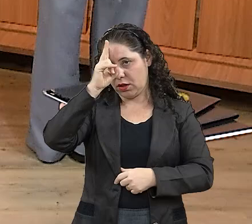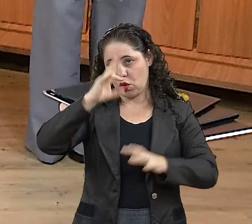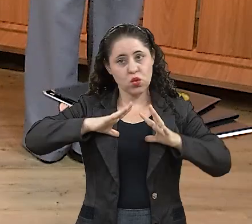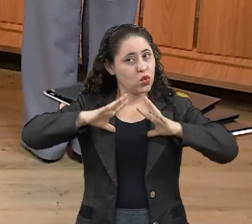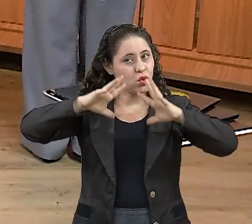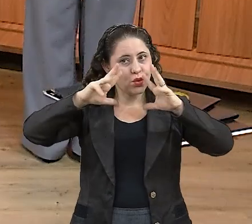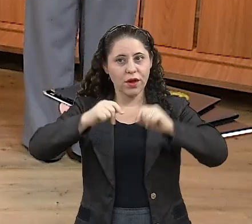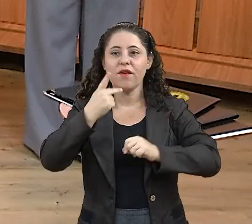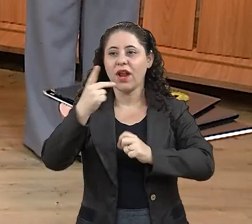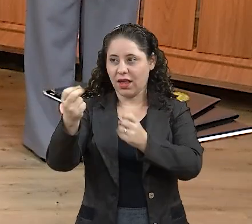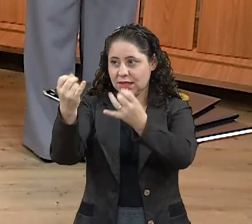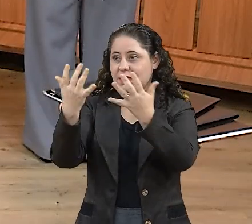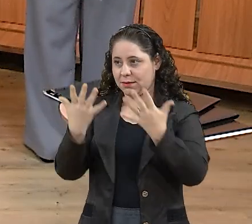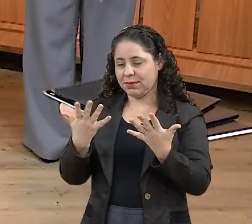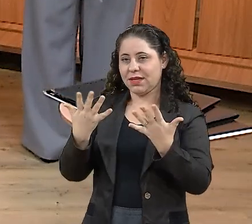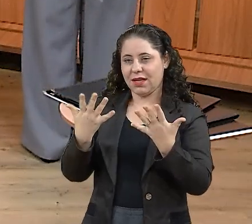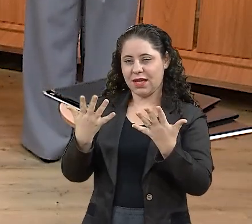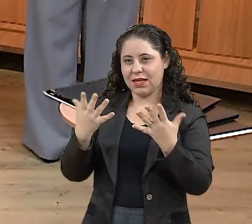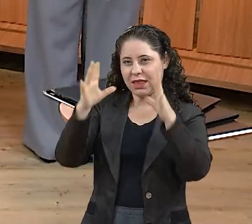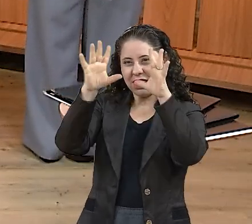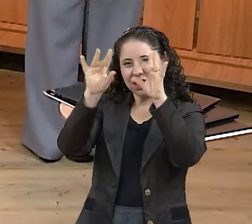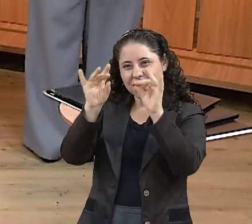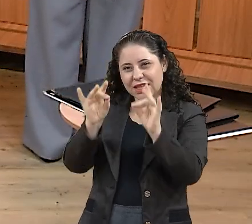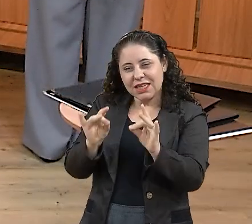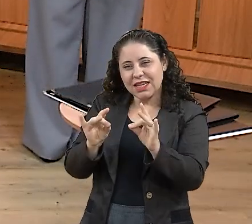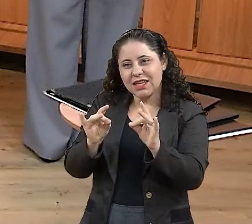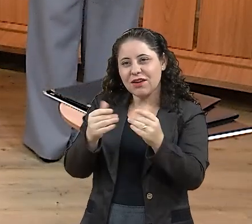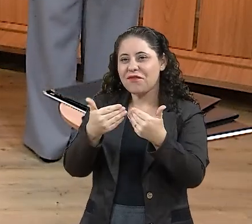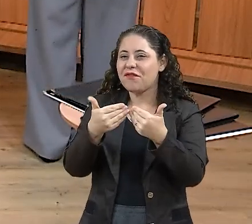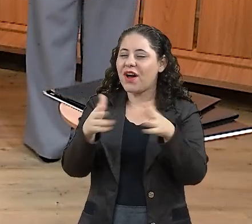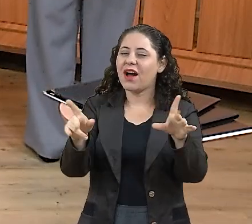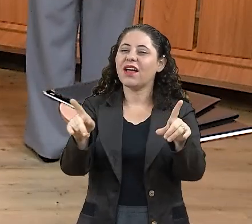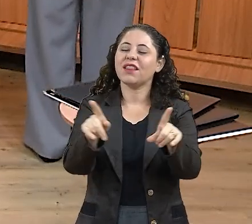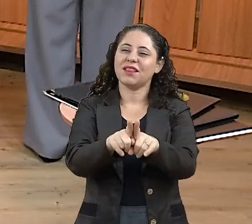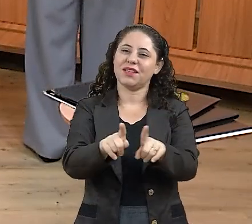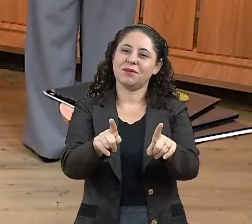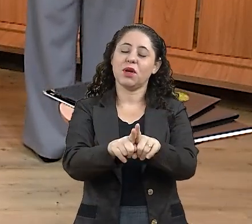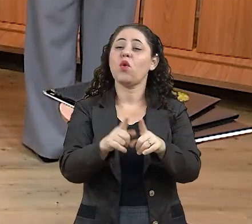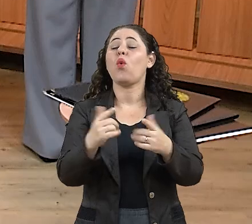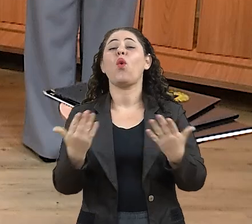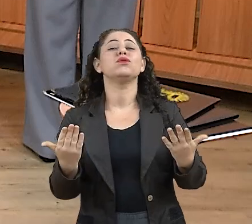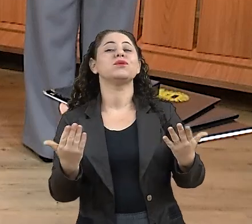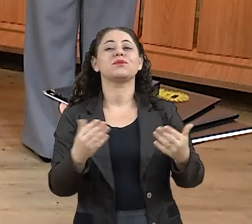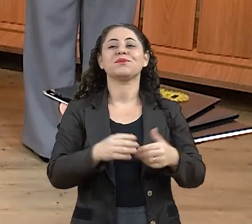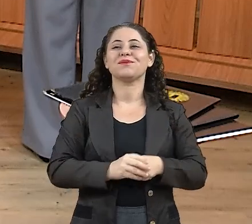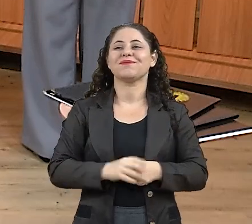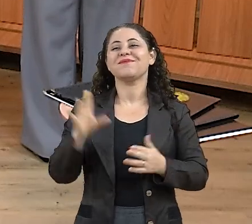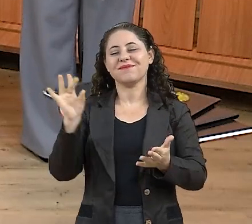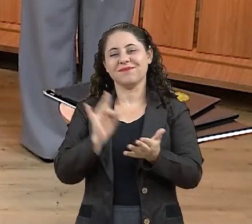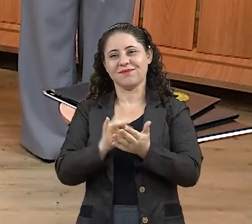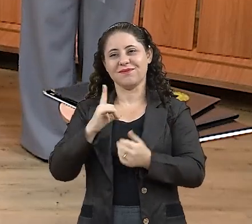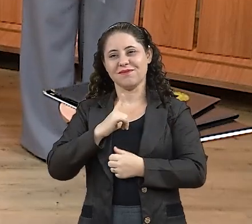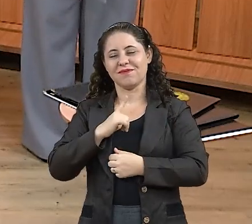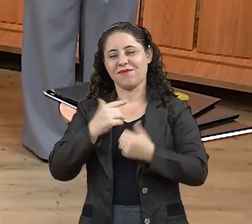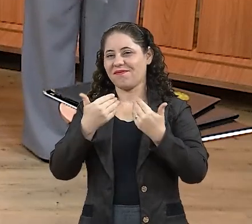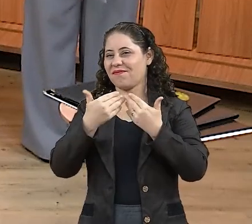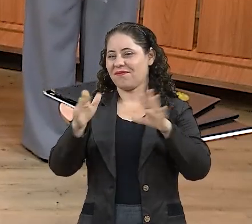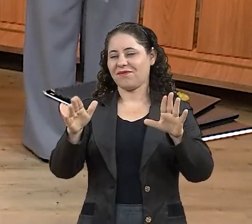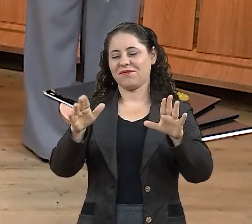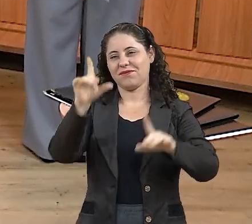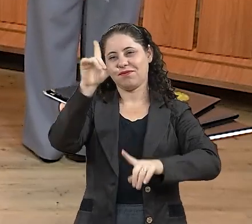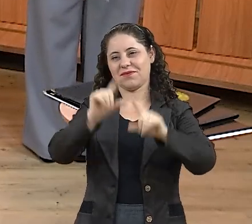toda essa cerimônia que a Severina acabou de explicar em detalhes para a gente vai ser transmitida ao vivo. Por onde? É verdade. Nós temos o canal